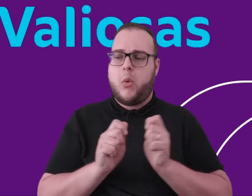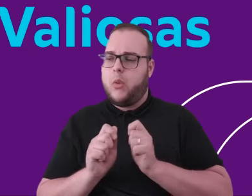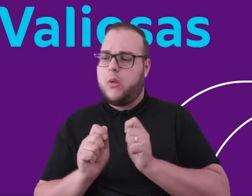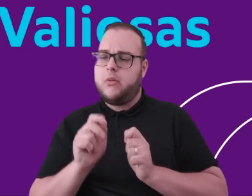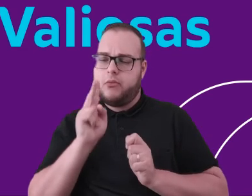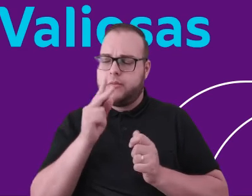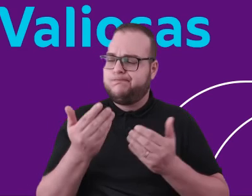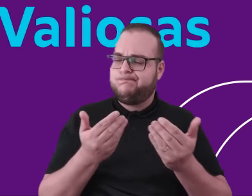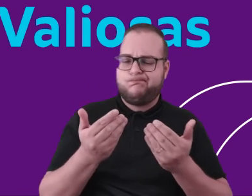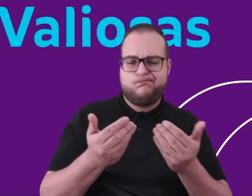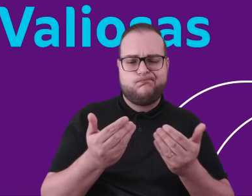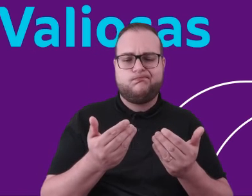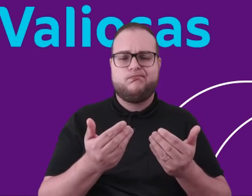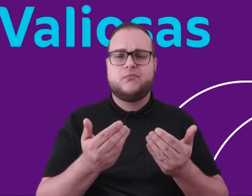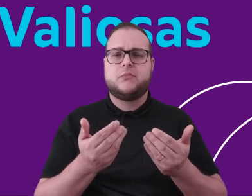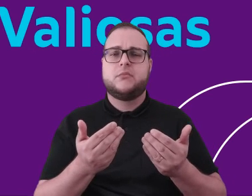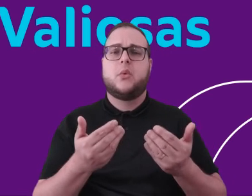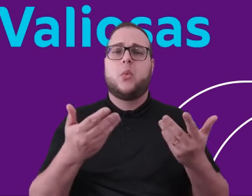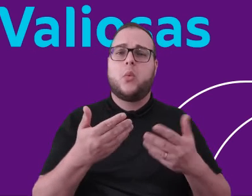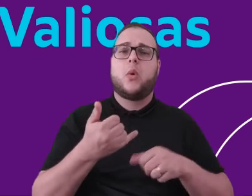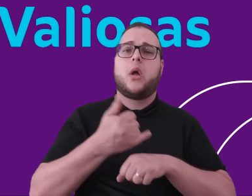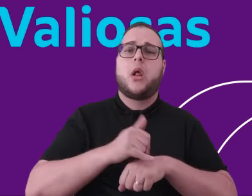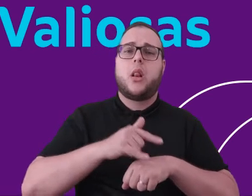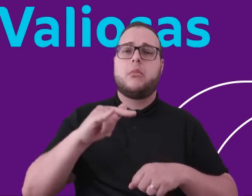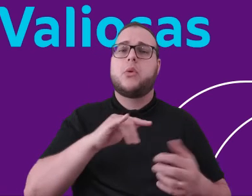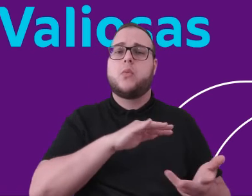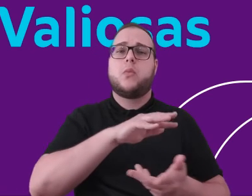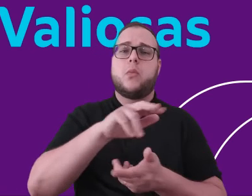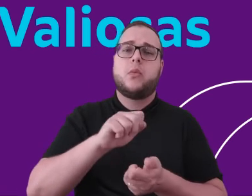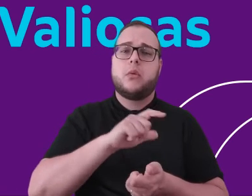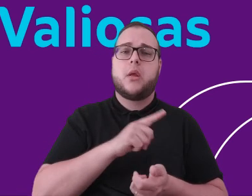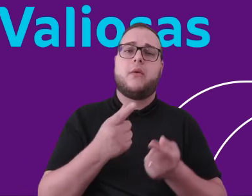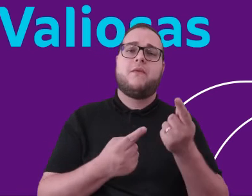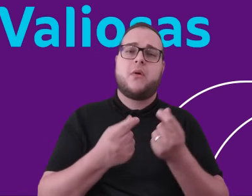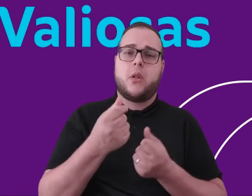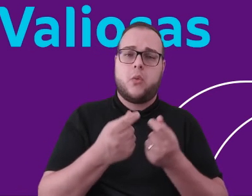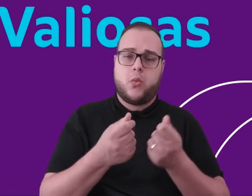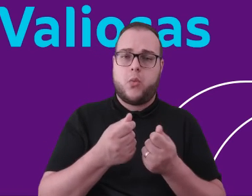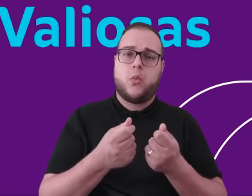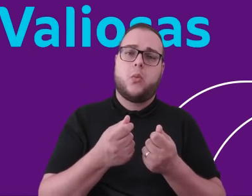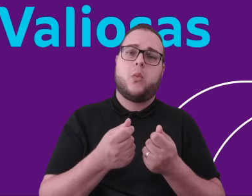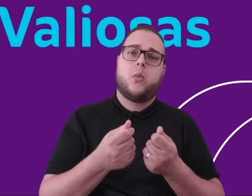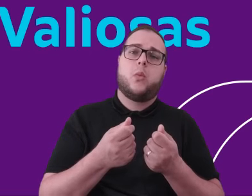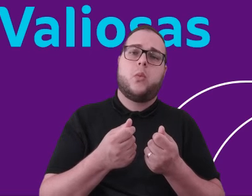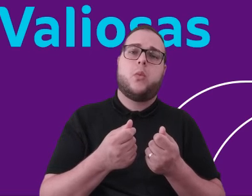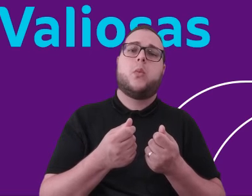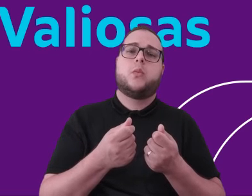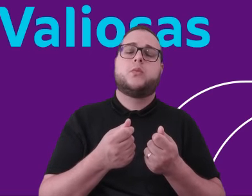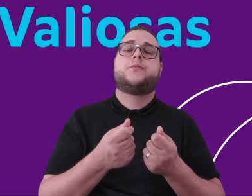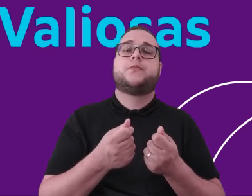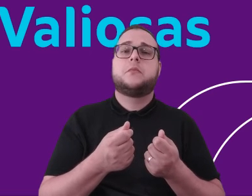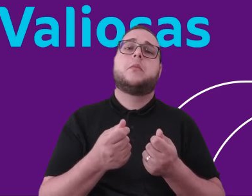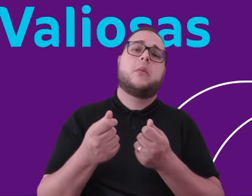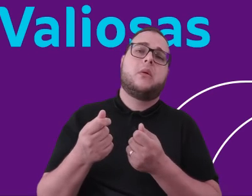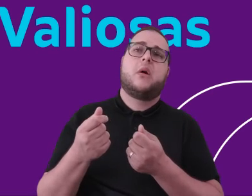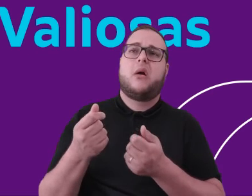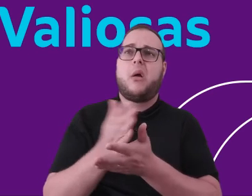de preço. Então, o custo médio do produtor marginal de alumínio hoje no mundo está nesse patamar próximo do que hoje a gente vê o preço do alumínio.